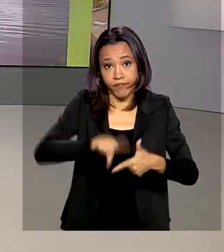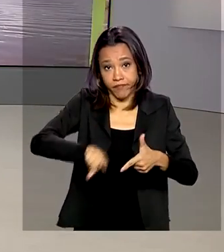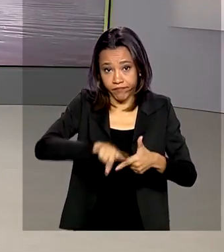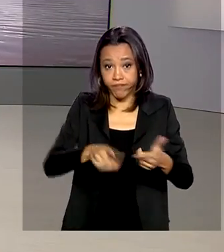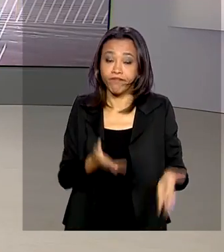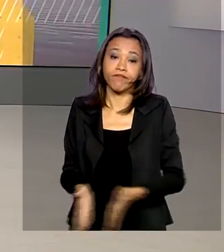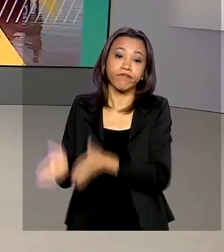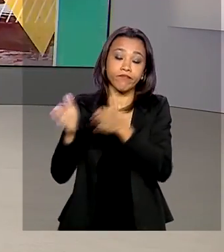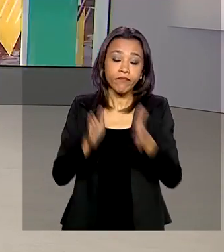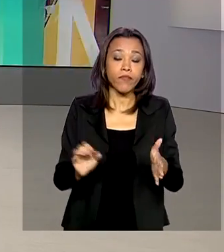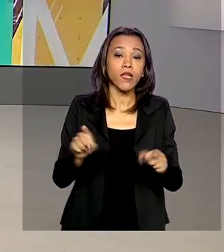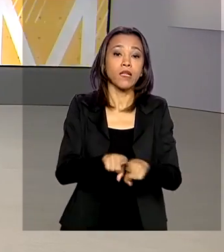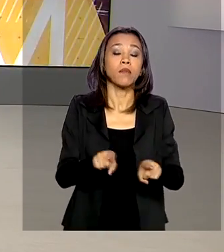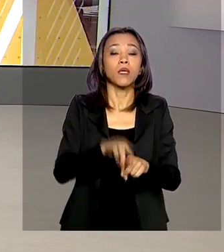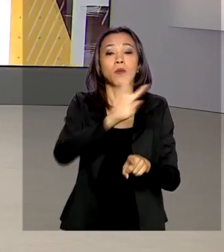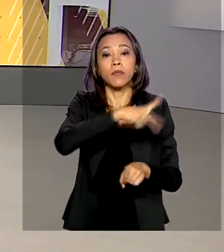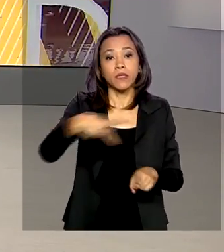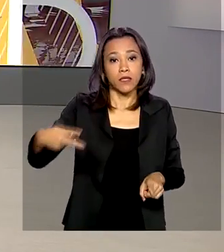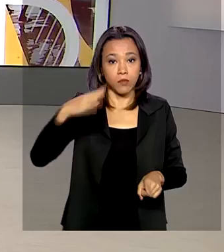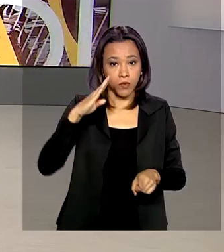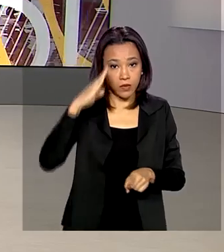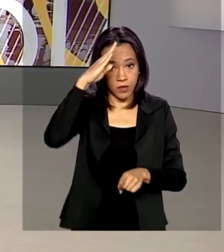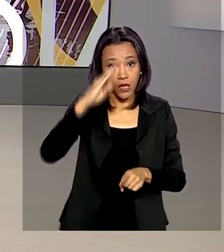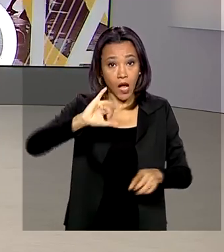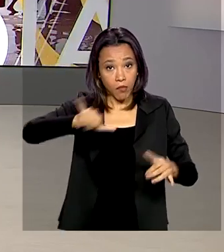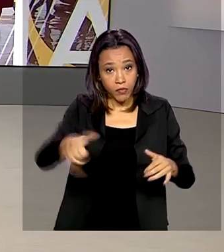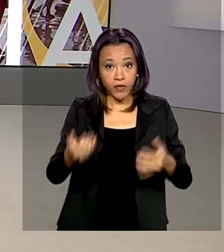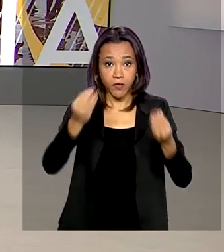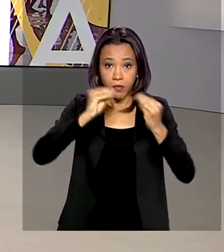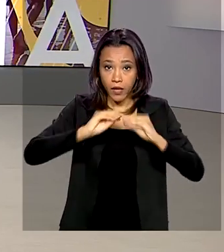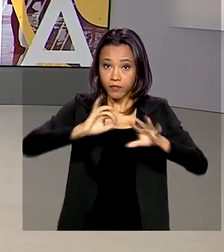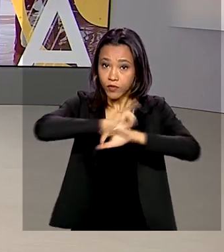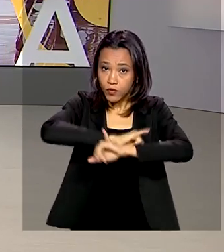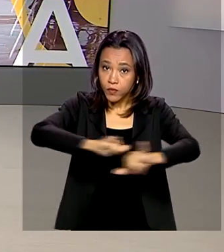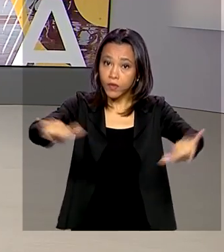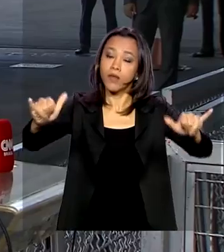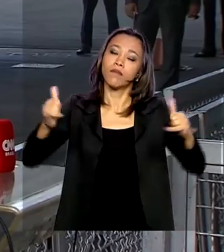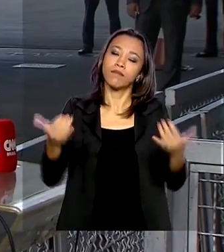Jair Bolsonaro também aproveitou para deixar uma mensagem para o país.